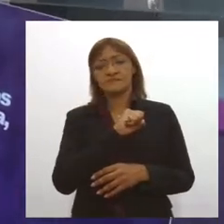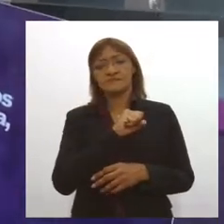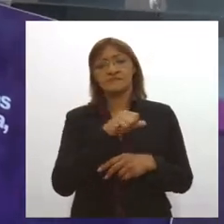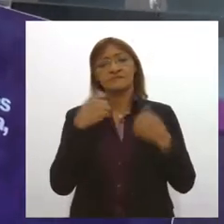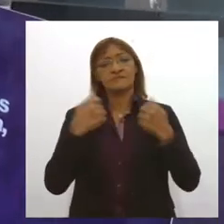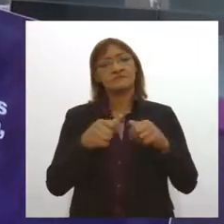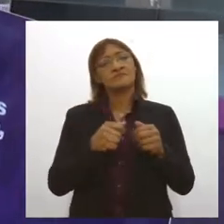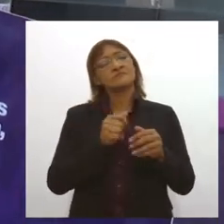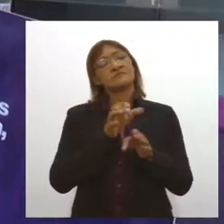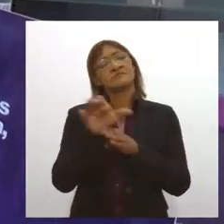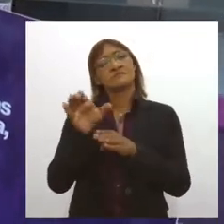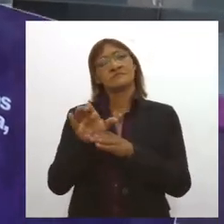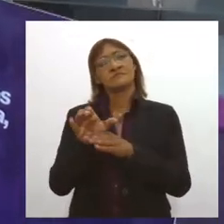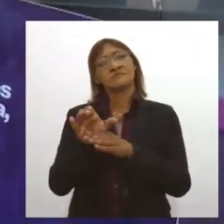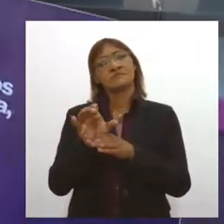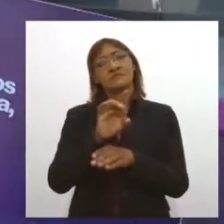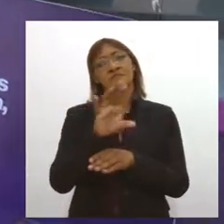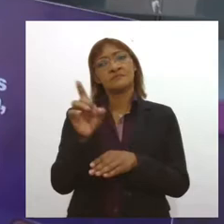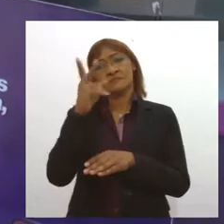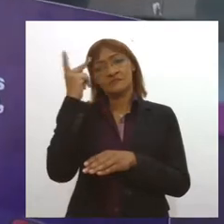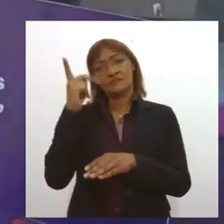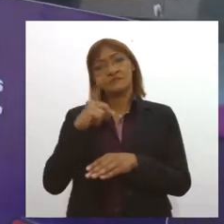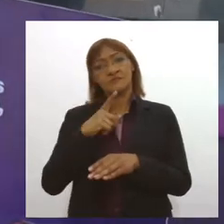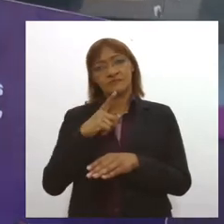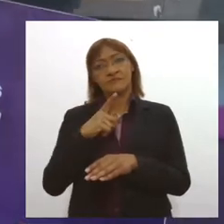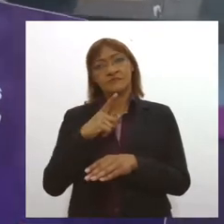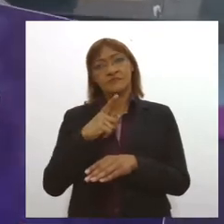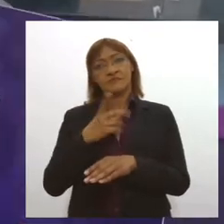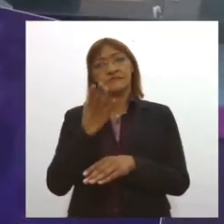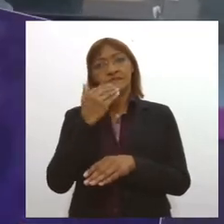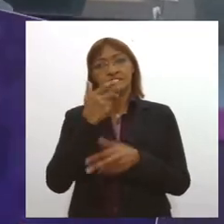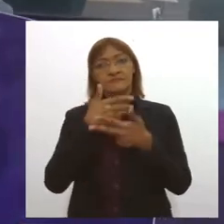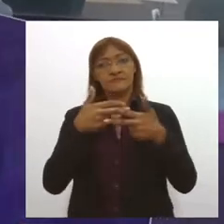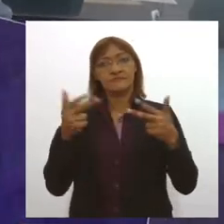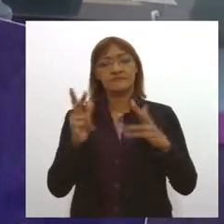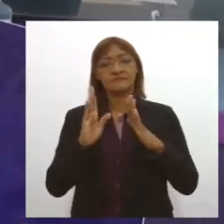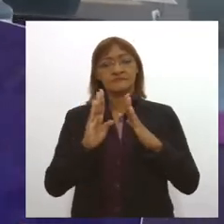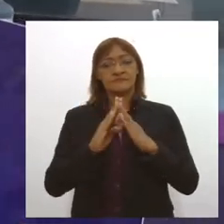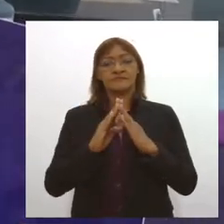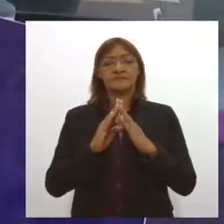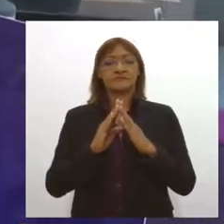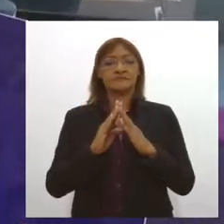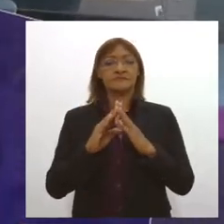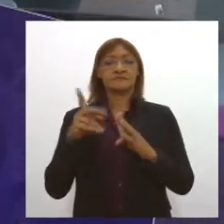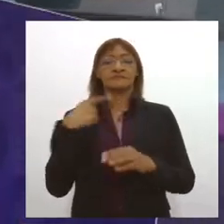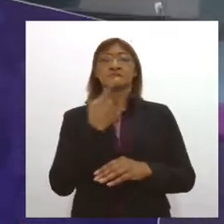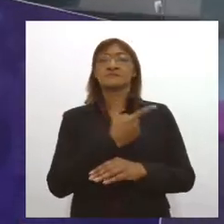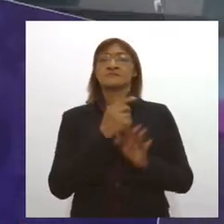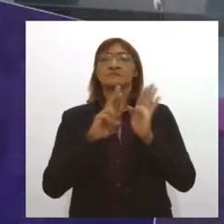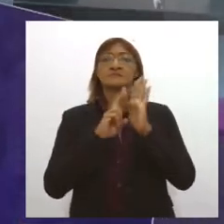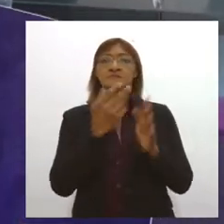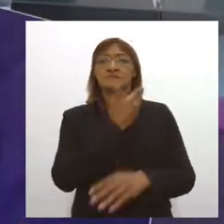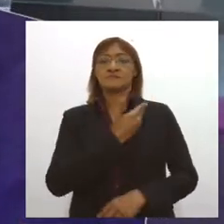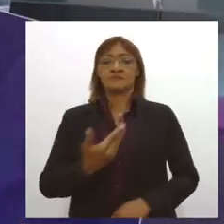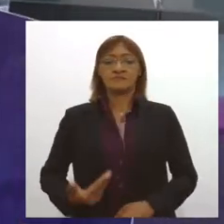tenham alimentos em casa. Então, foi por isso que nós, enquanto governo do Estado de Sergipe, fizemos uma parceria com